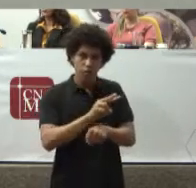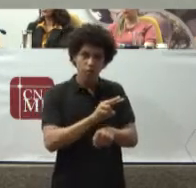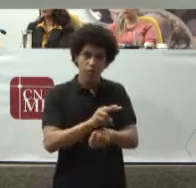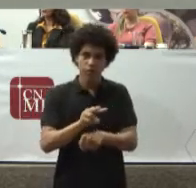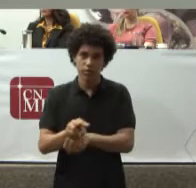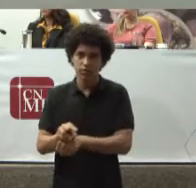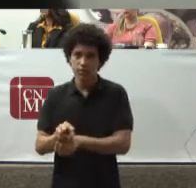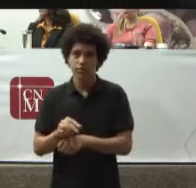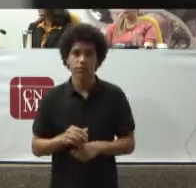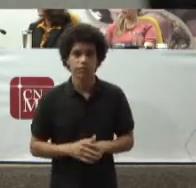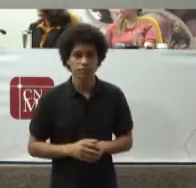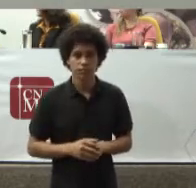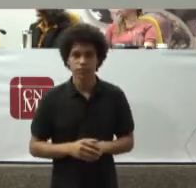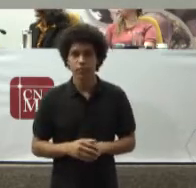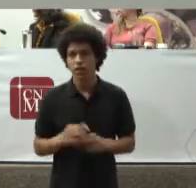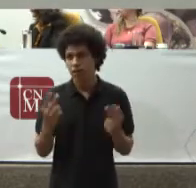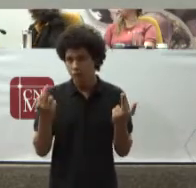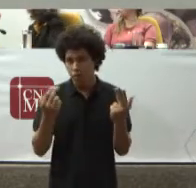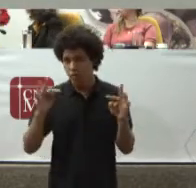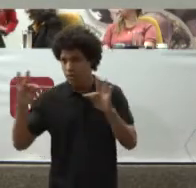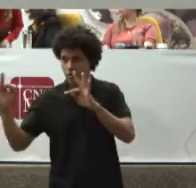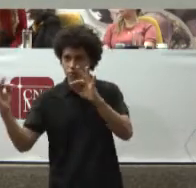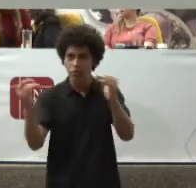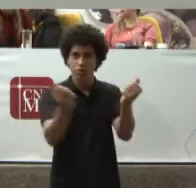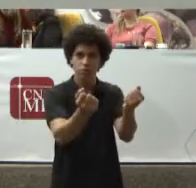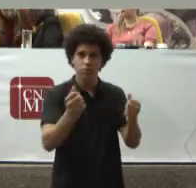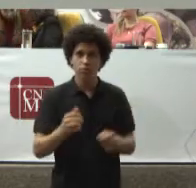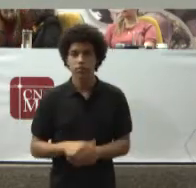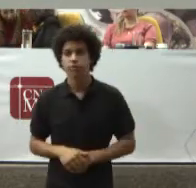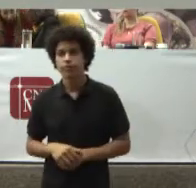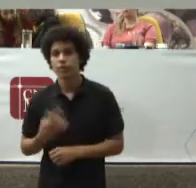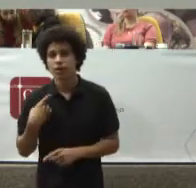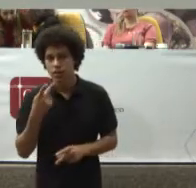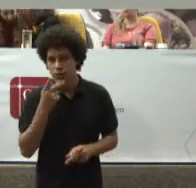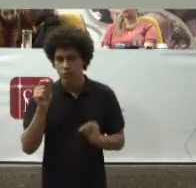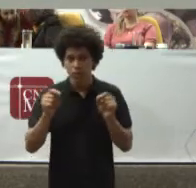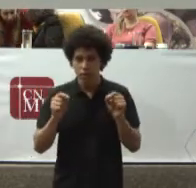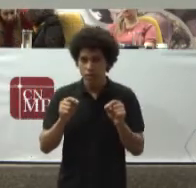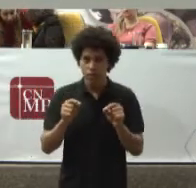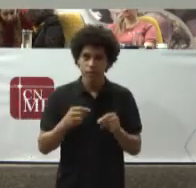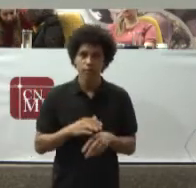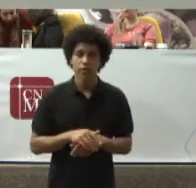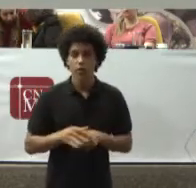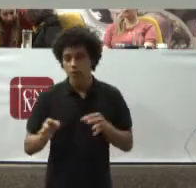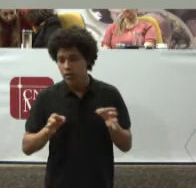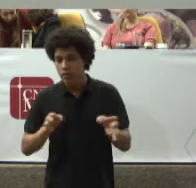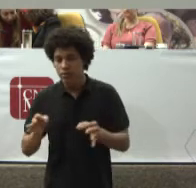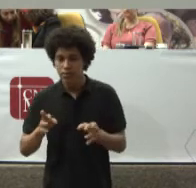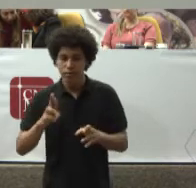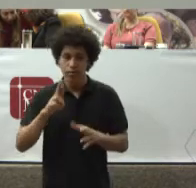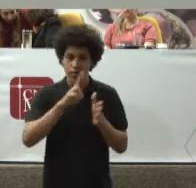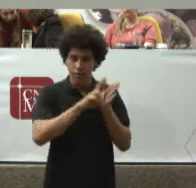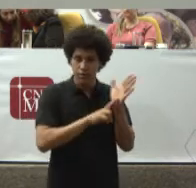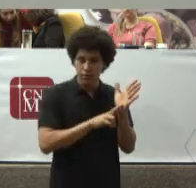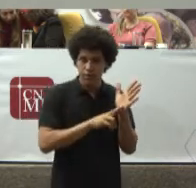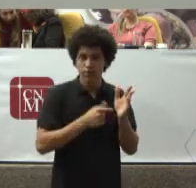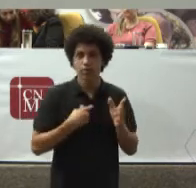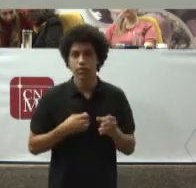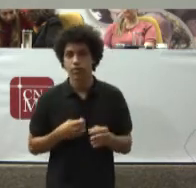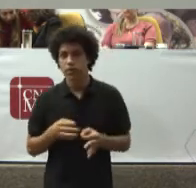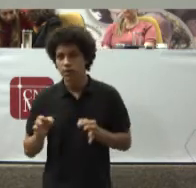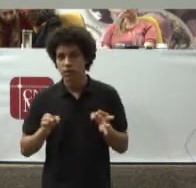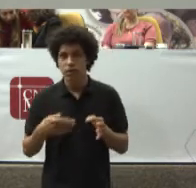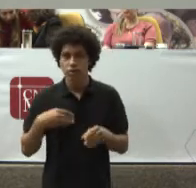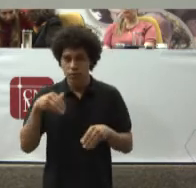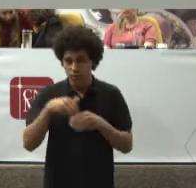E que orientou Desde então Que as constituições E as legislações Domésticas Contivessem